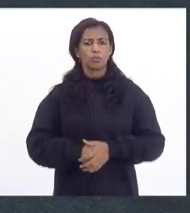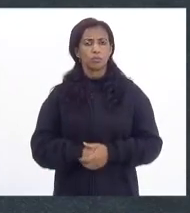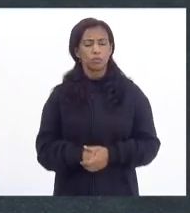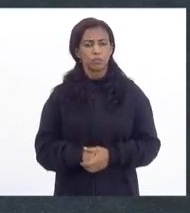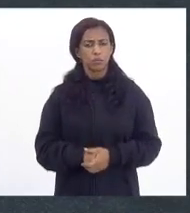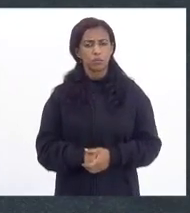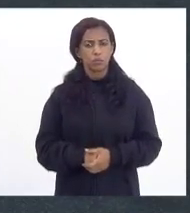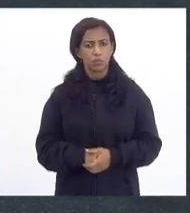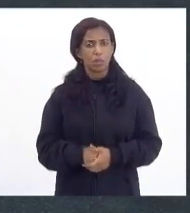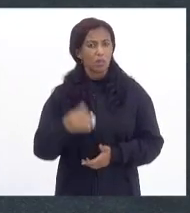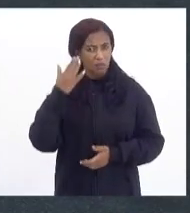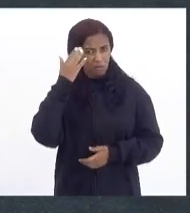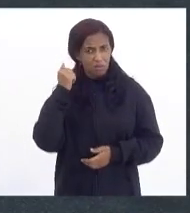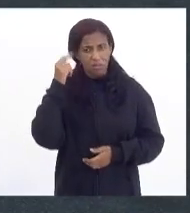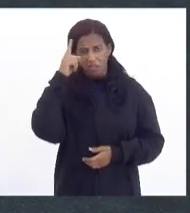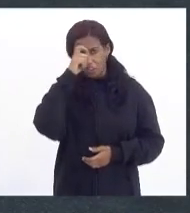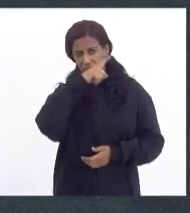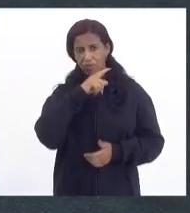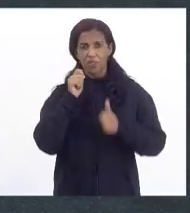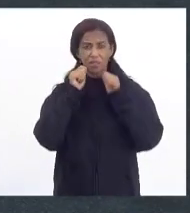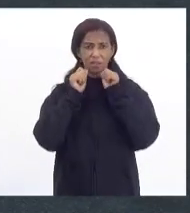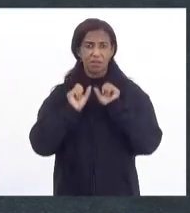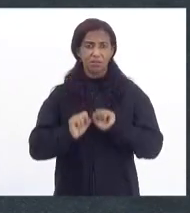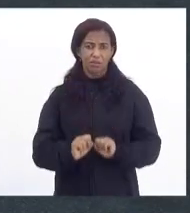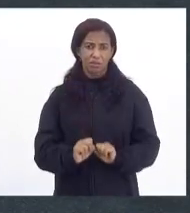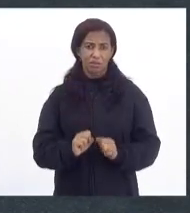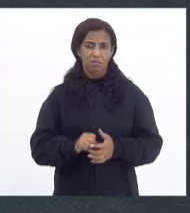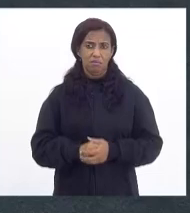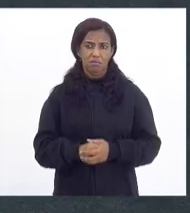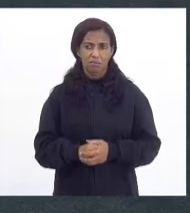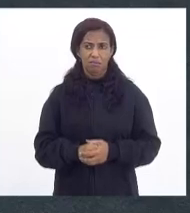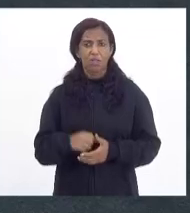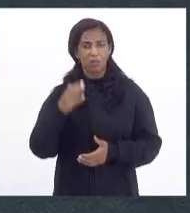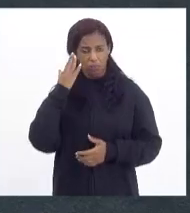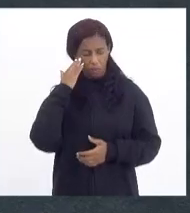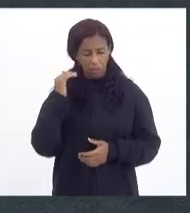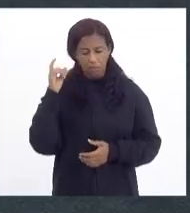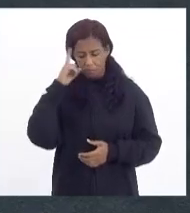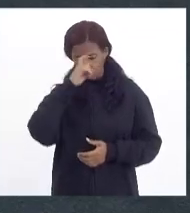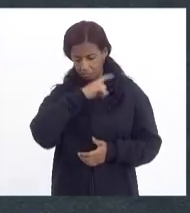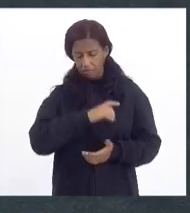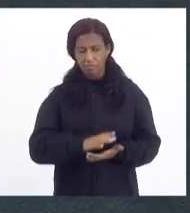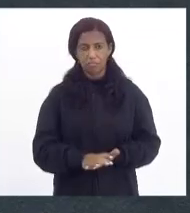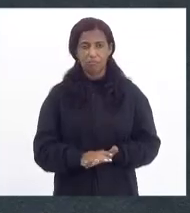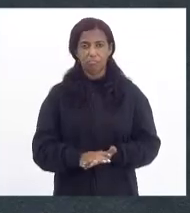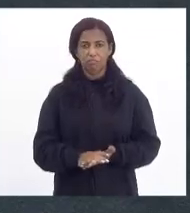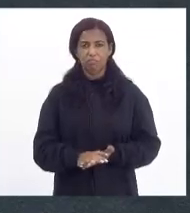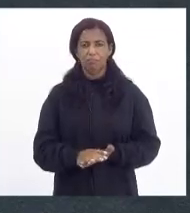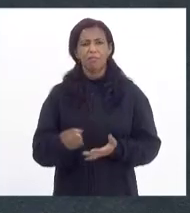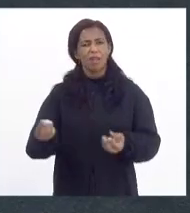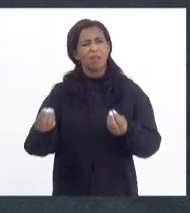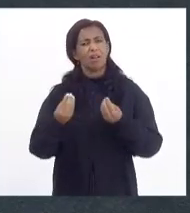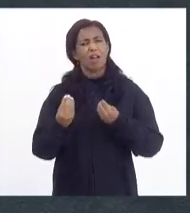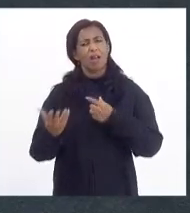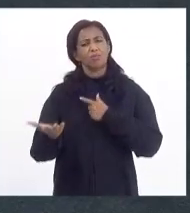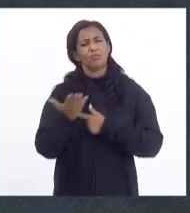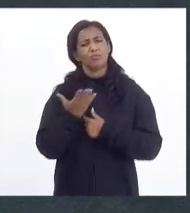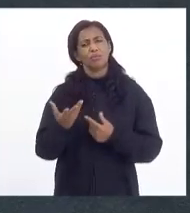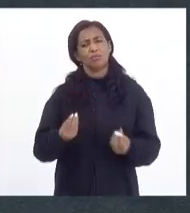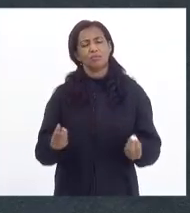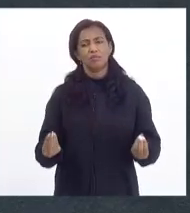Eu sei que é duro para a assessoria dele. Eu sei que é duro, mas nos facilitaria muito.